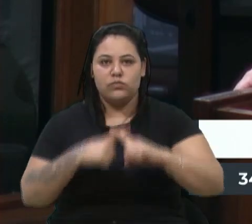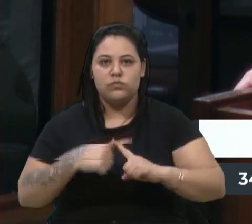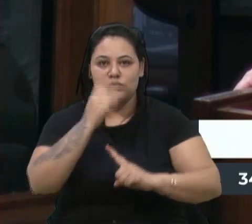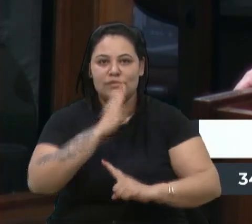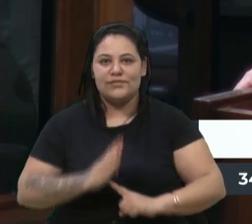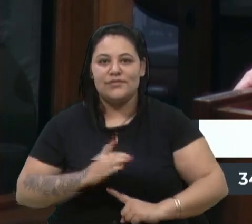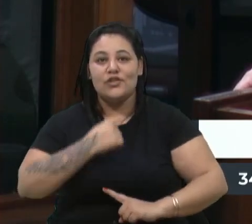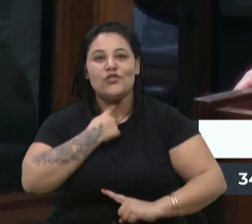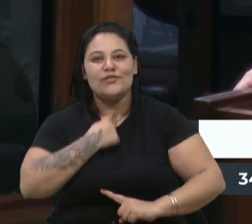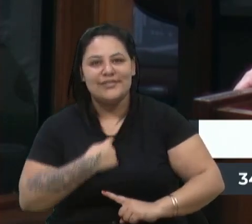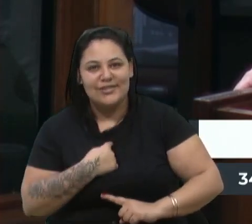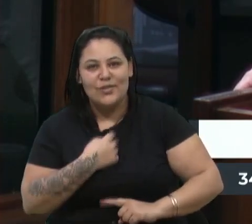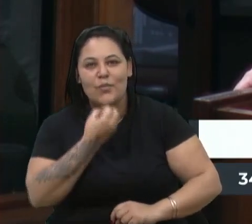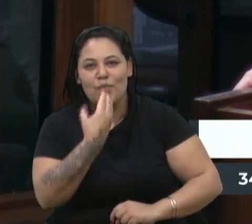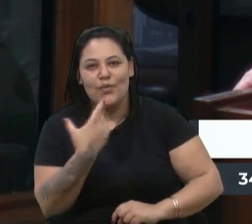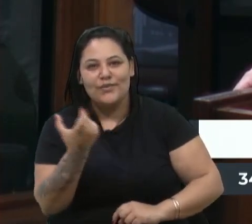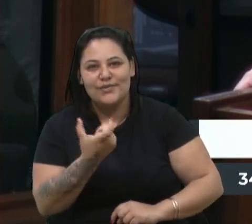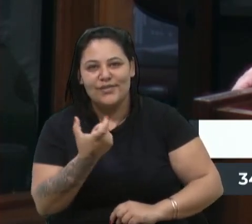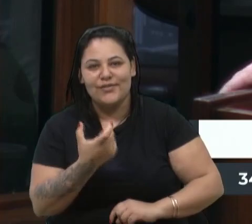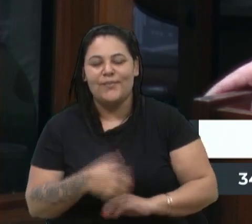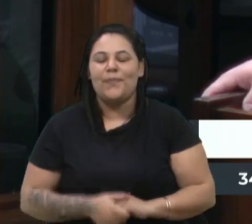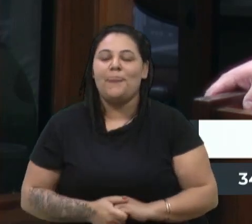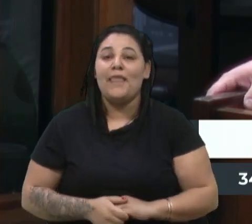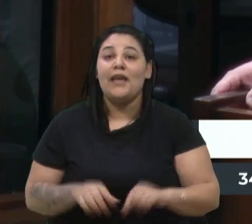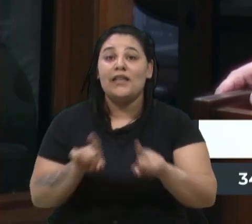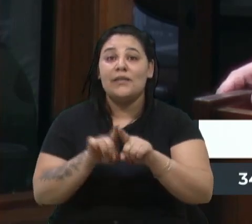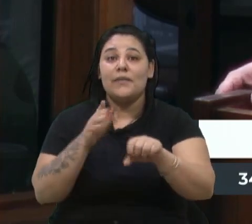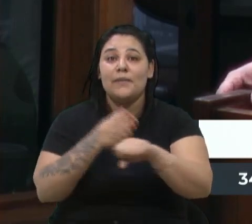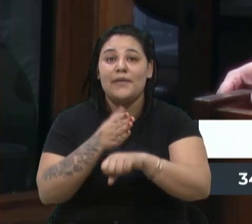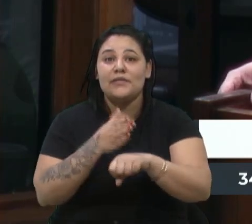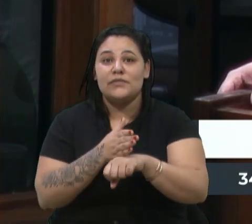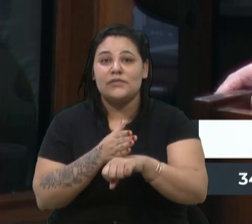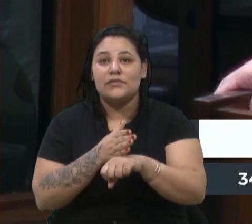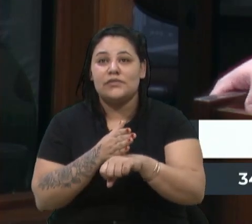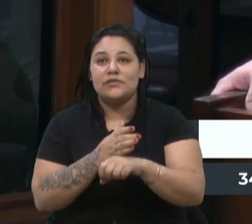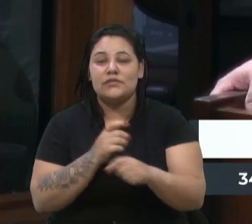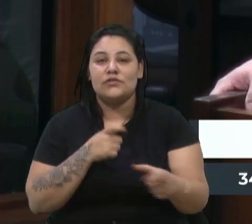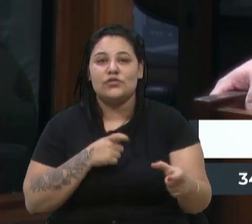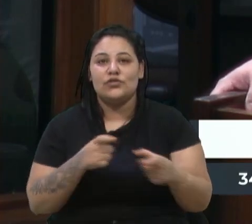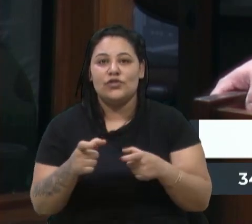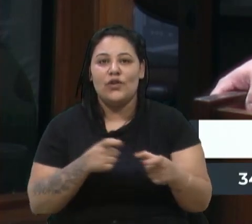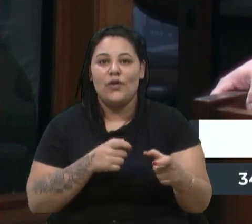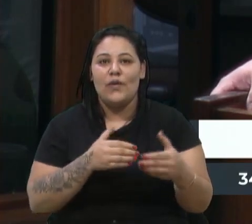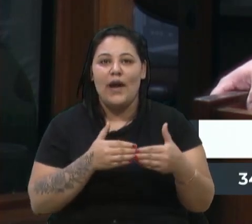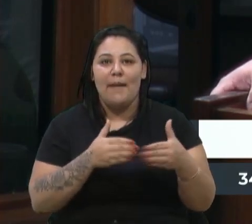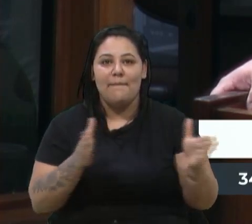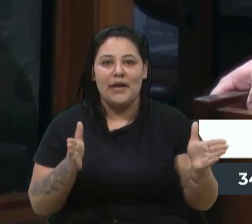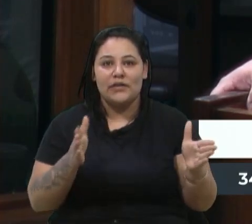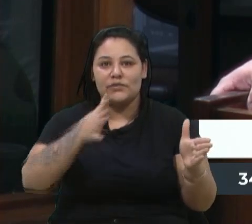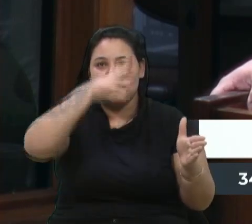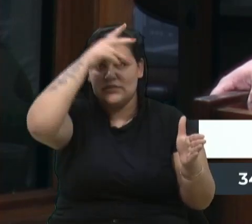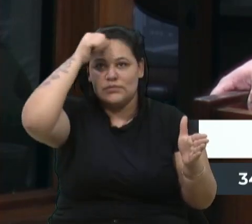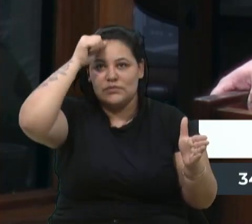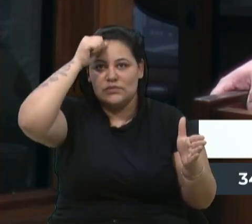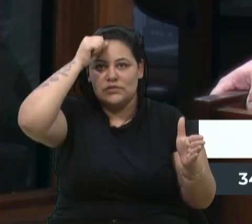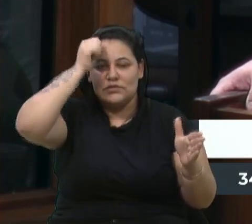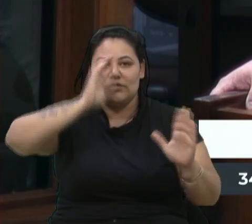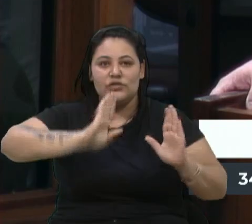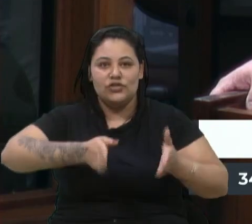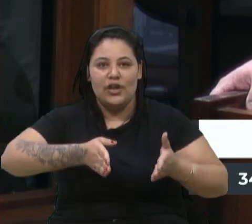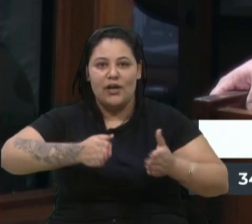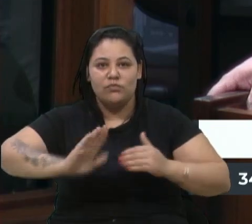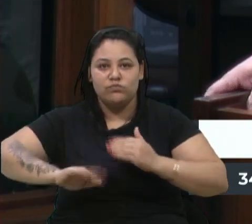desejamos a eles boa sorte. Também estão participando dos Jogos Abertos Municipais e já estão em fase